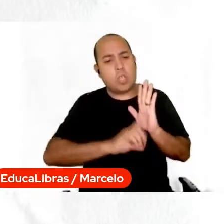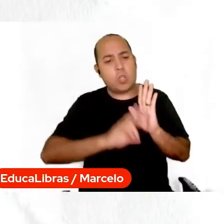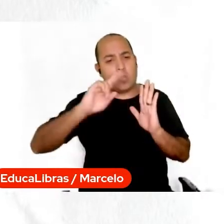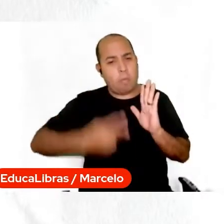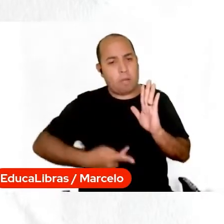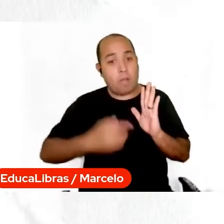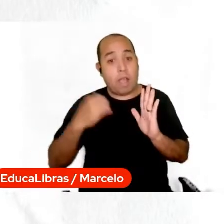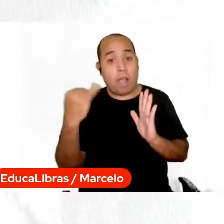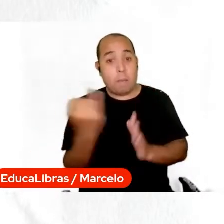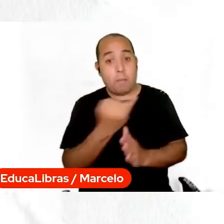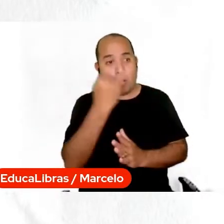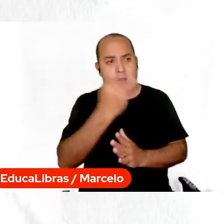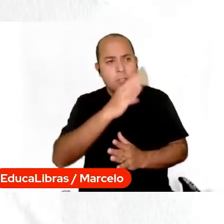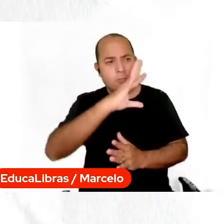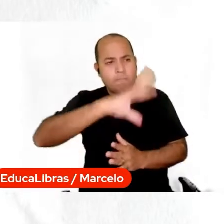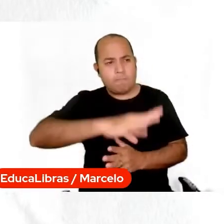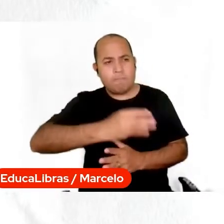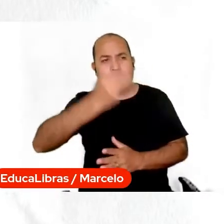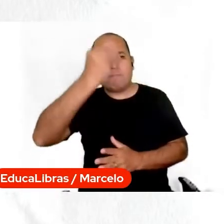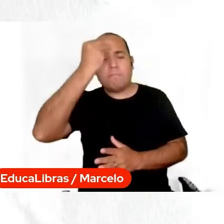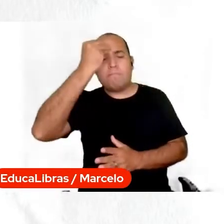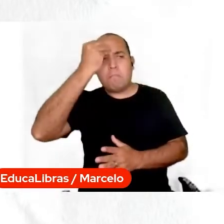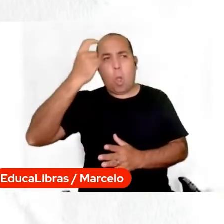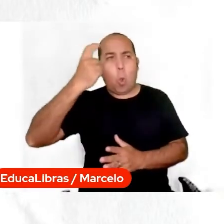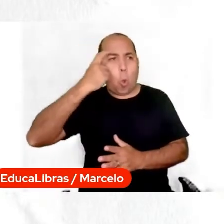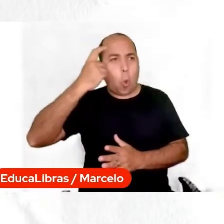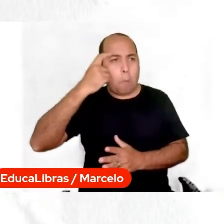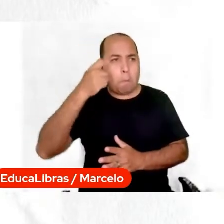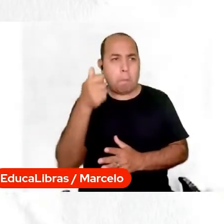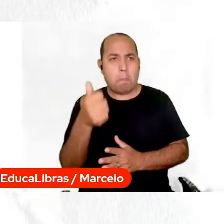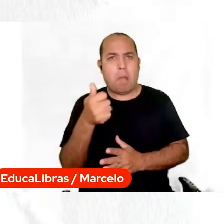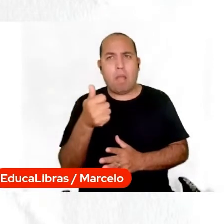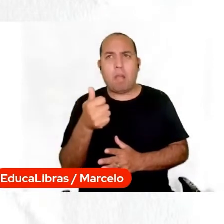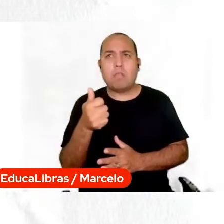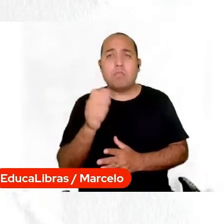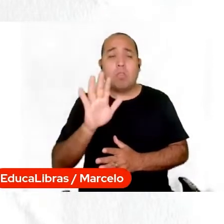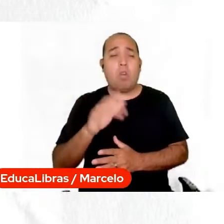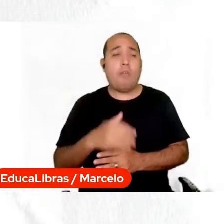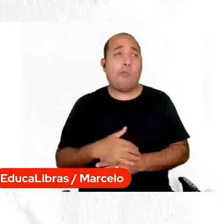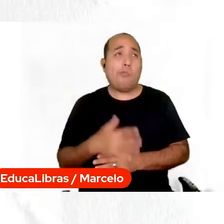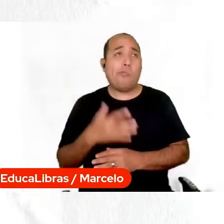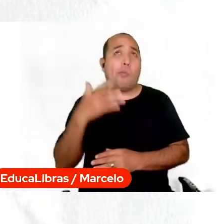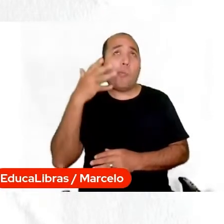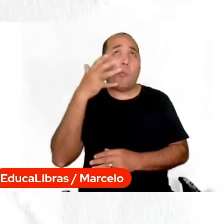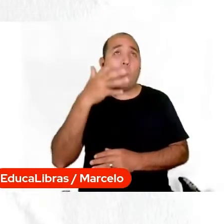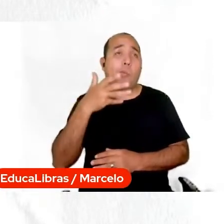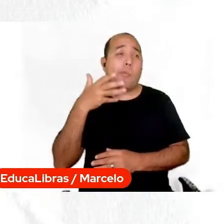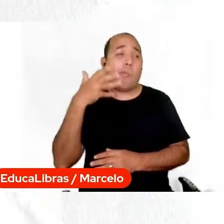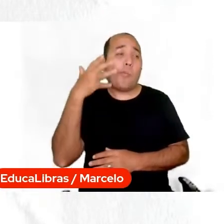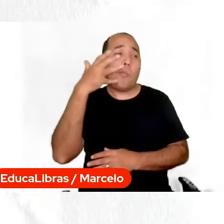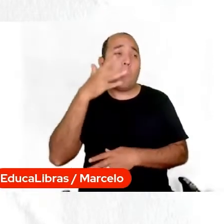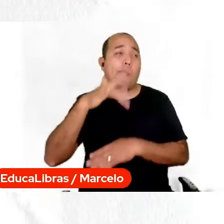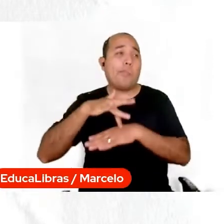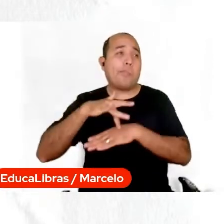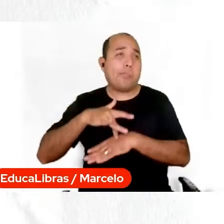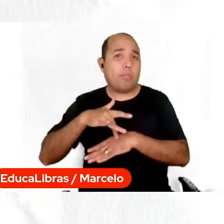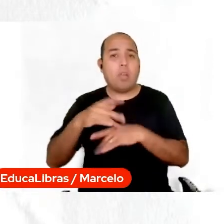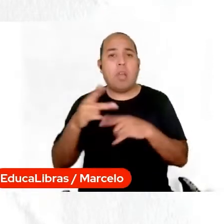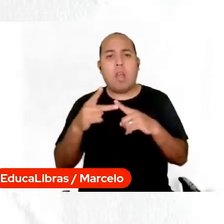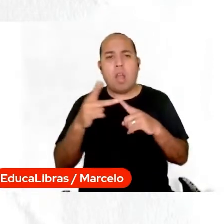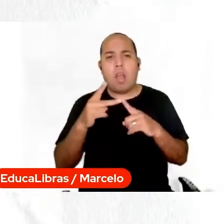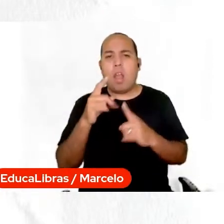sair do senso comum, para a gente evitar discursos vazios, fake news, toda